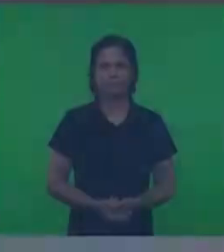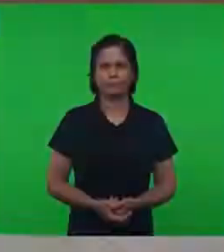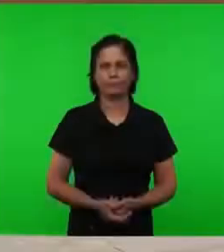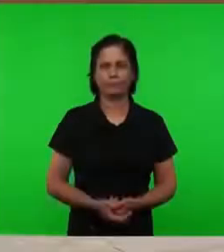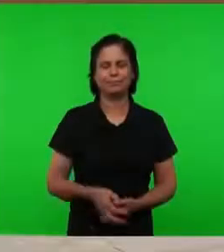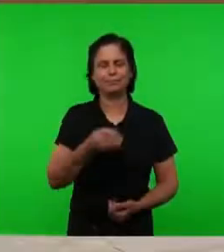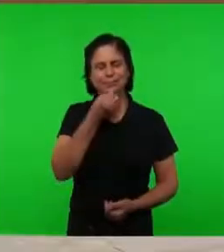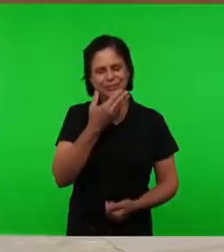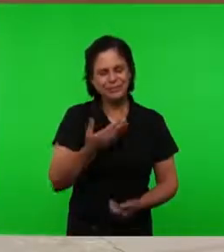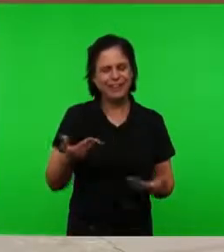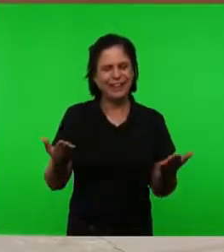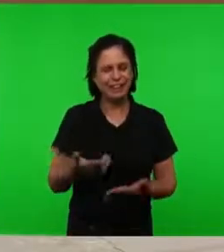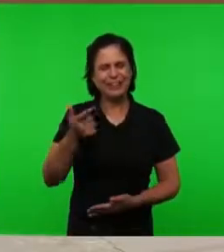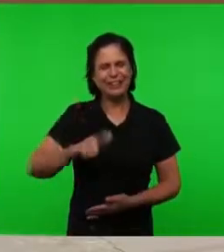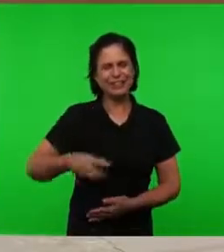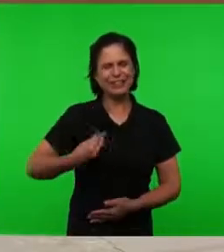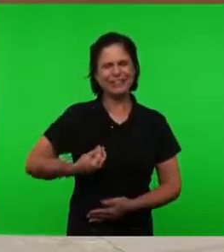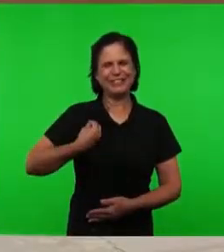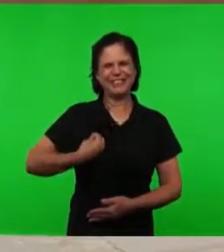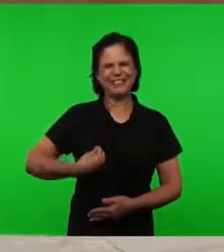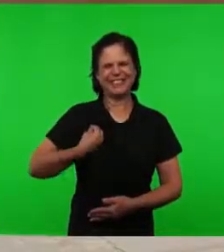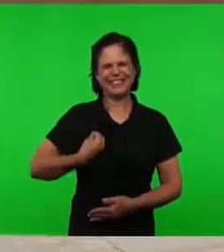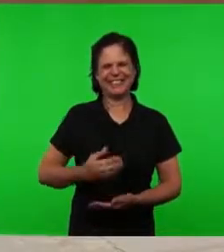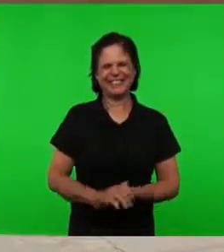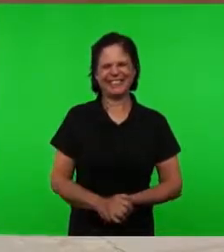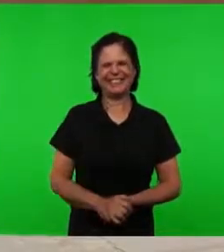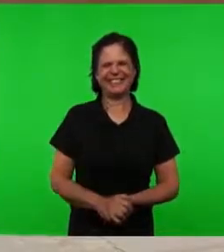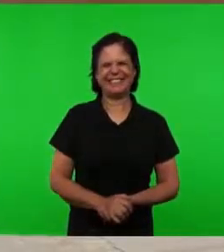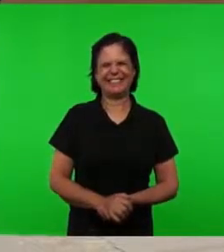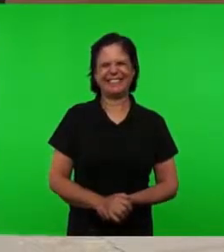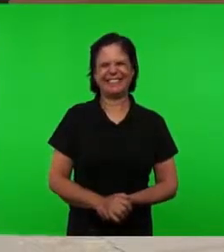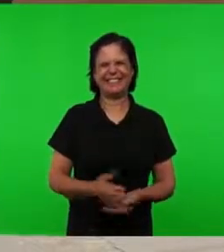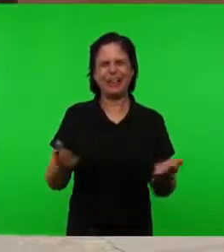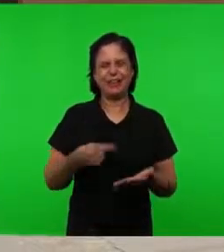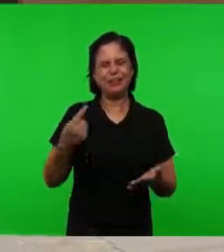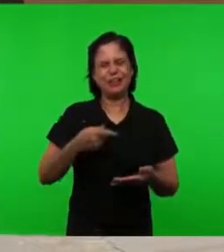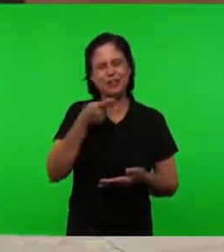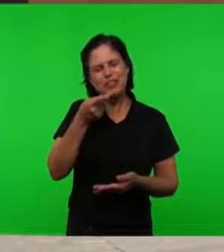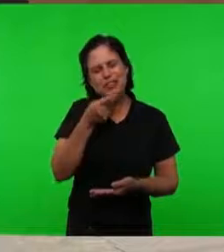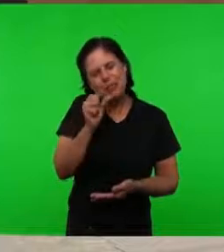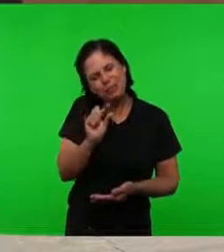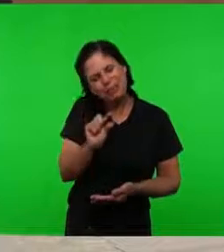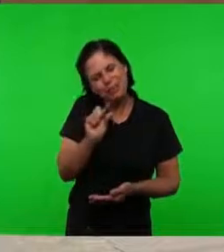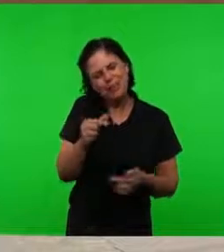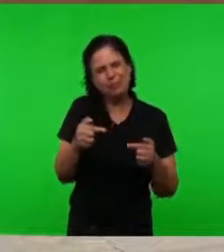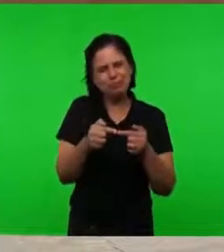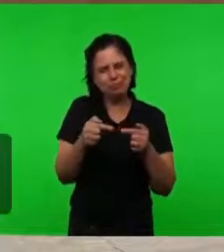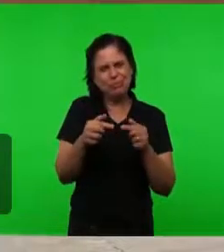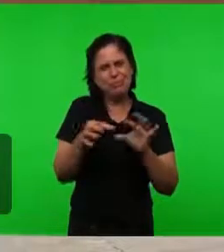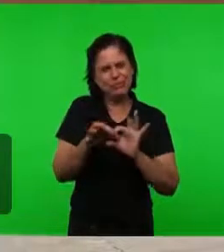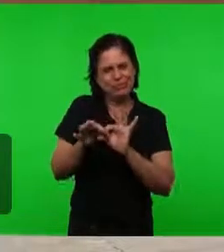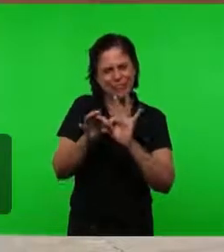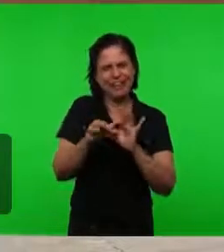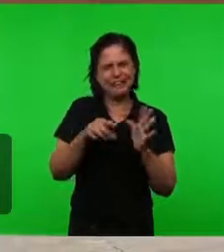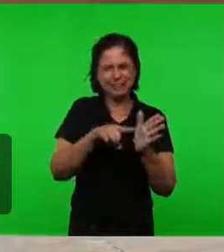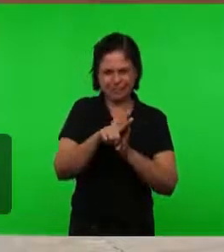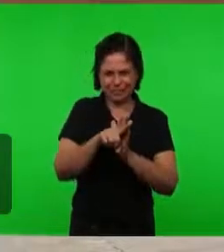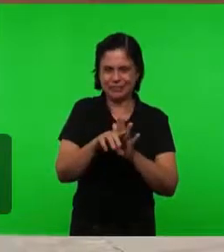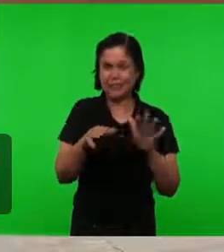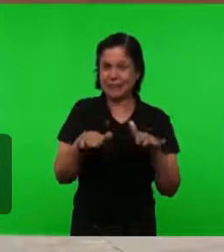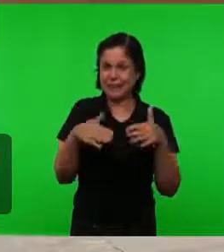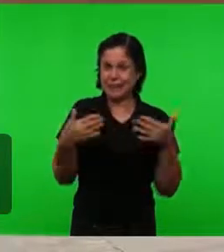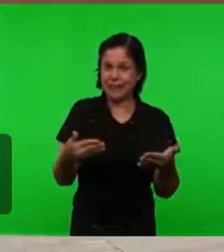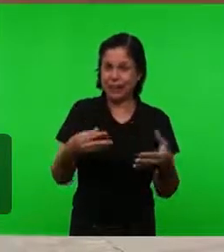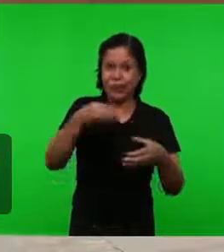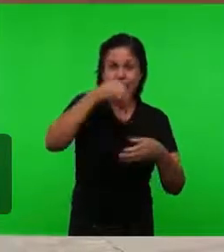Muito bem irmãos Estamos de volta Para falarmos um pouco A respeito da pergunta Onde estão os sete Espíritos